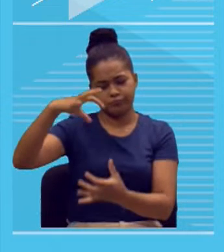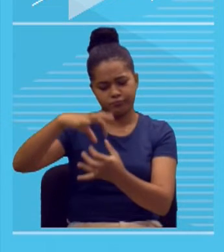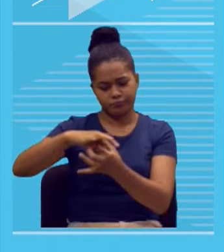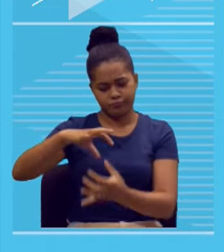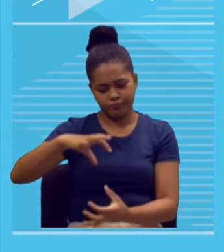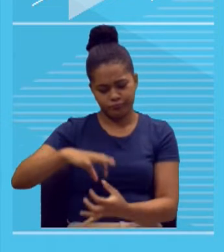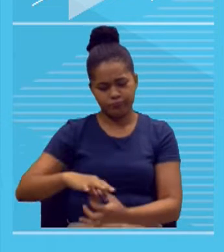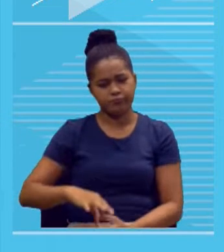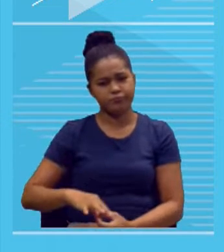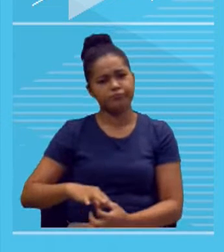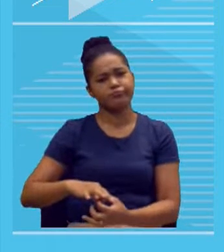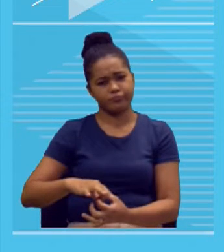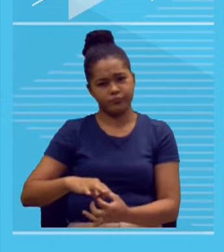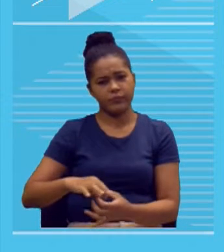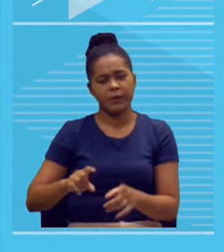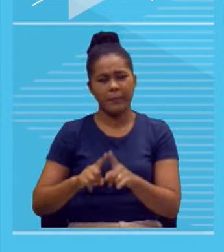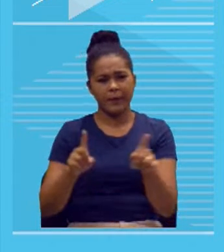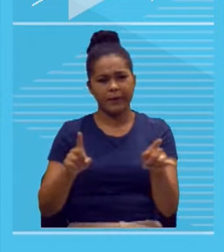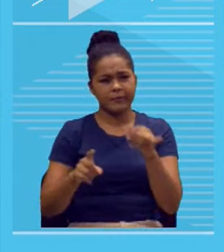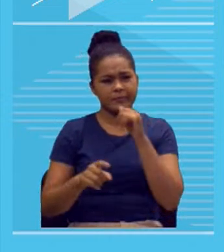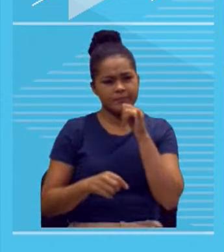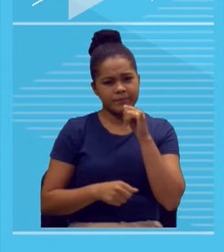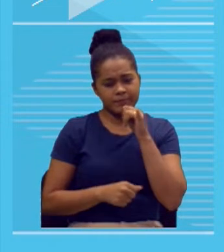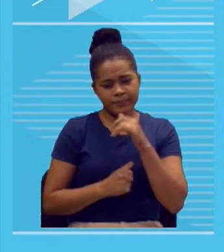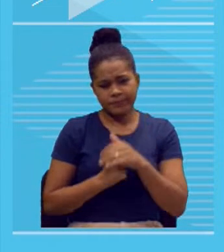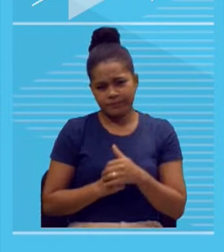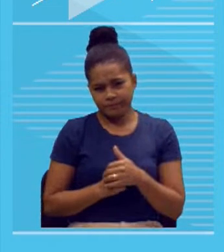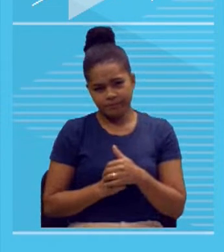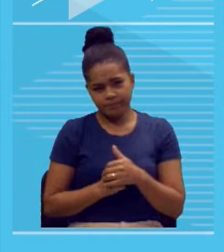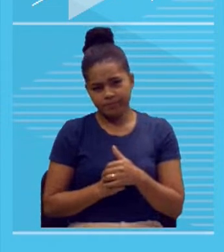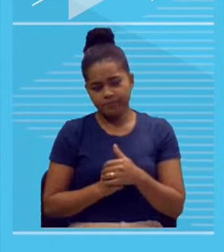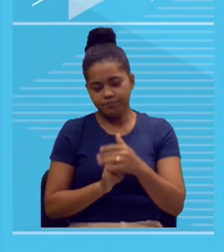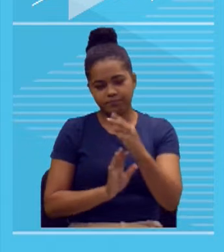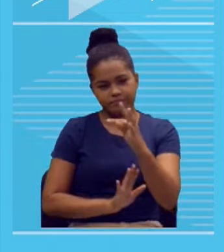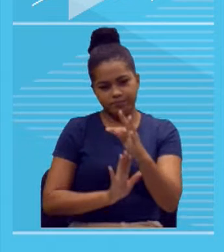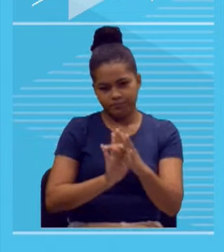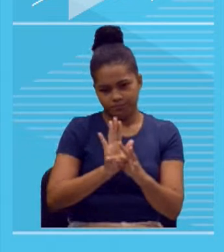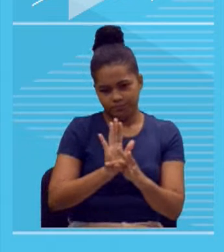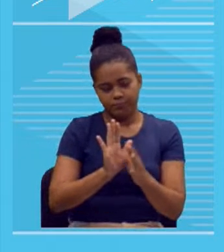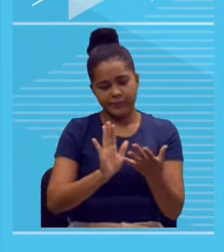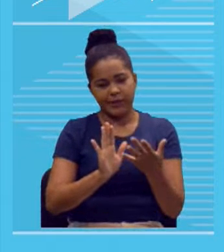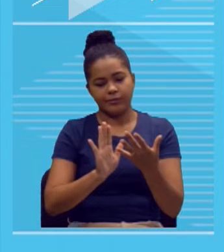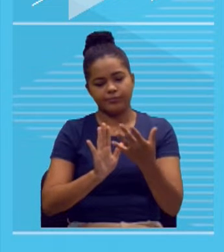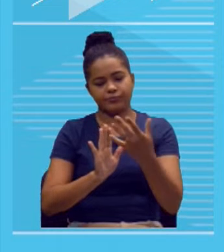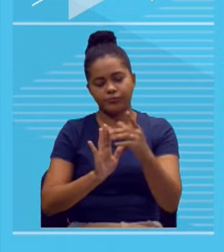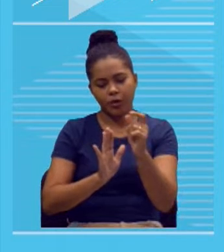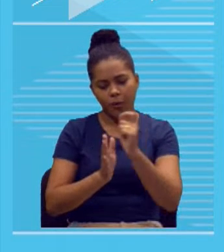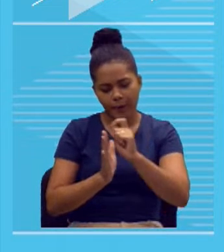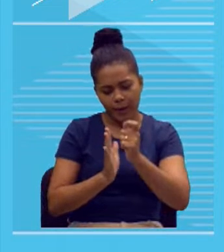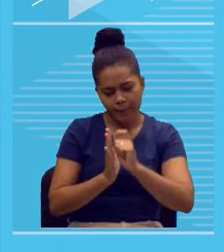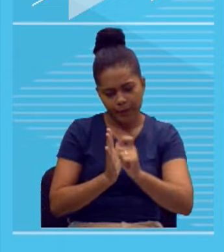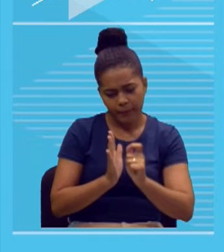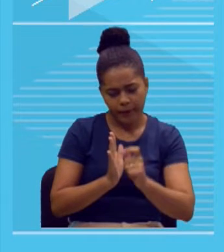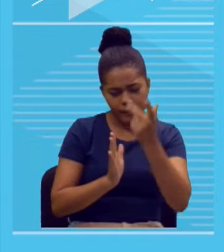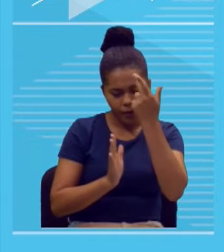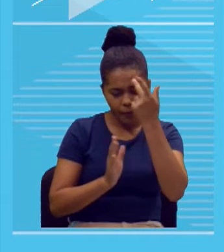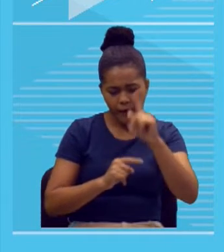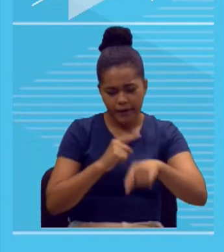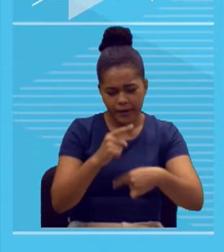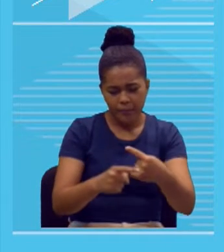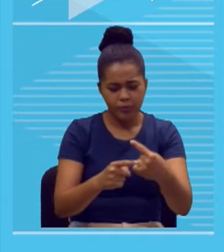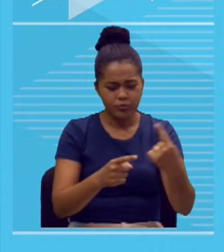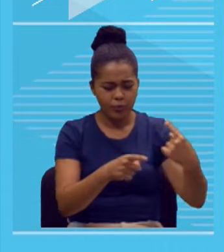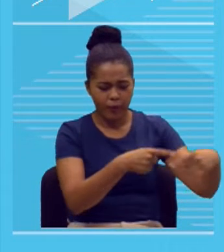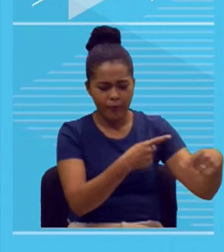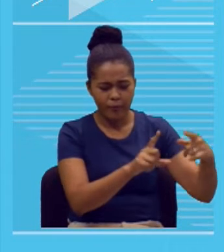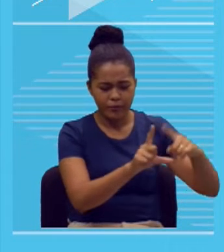de letra de música. E agora, para relaxar, vamos cantar essa canção. Aí, não quer nadinha, né,